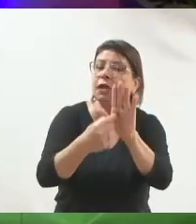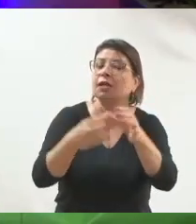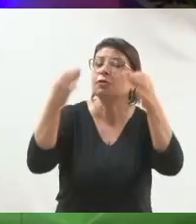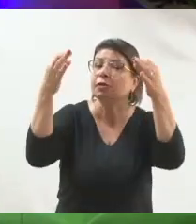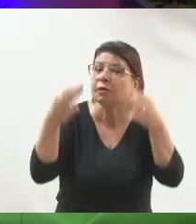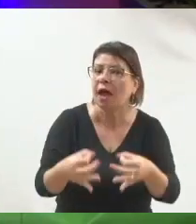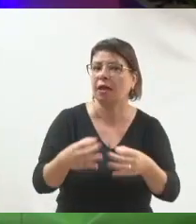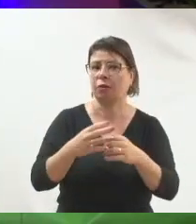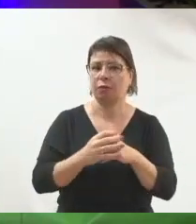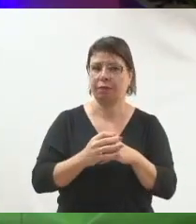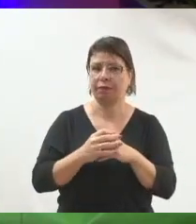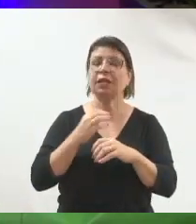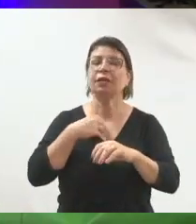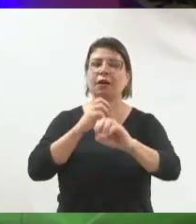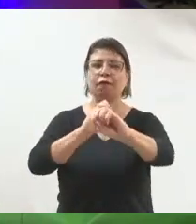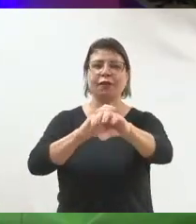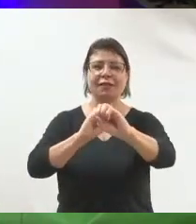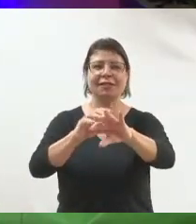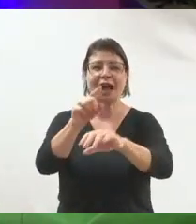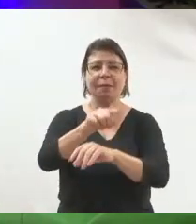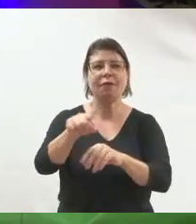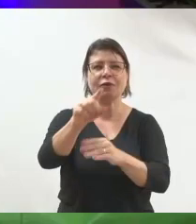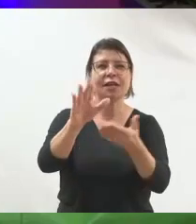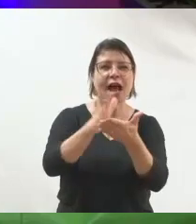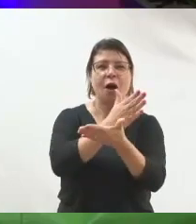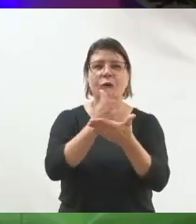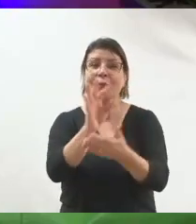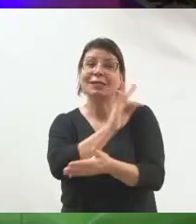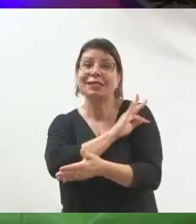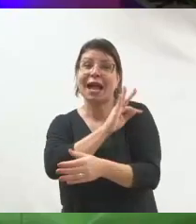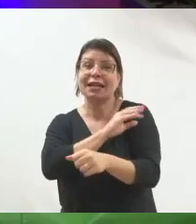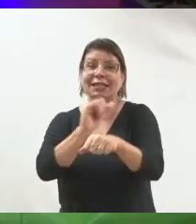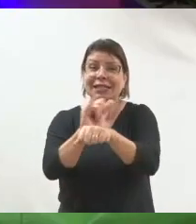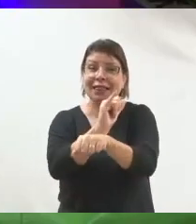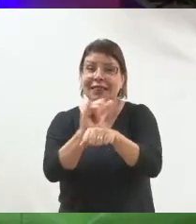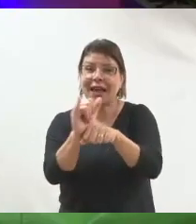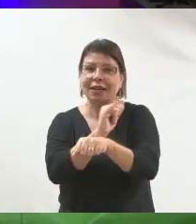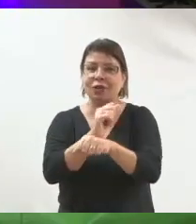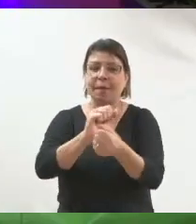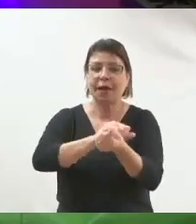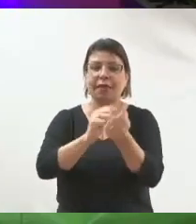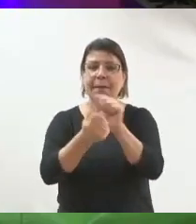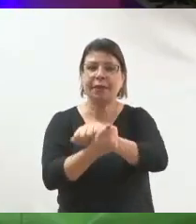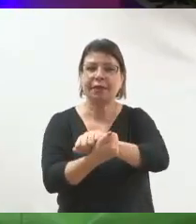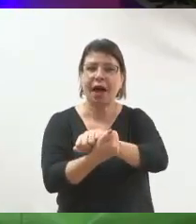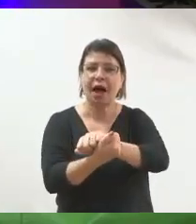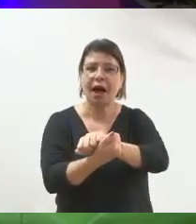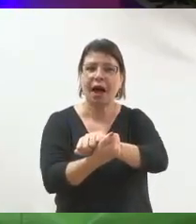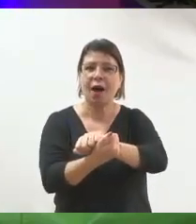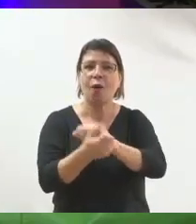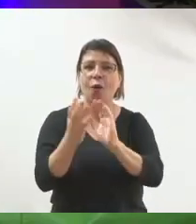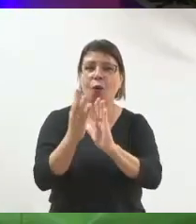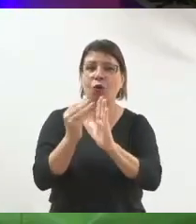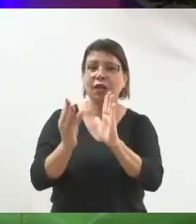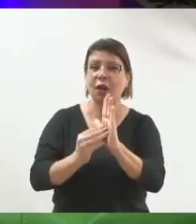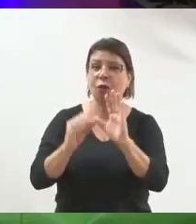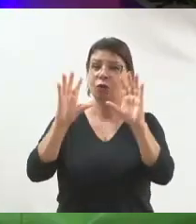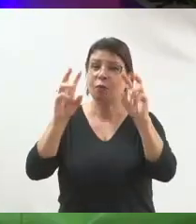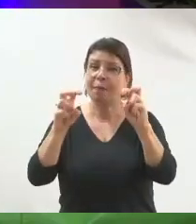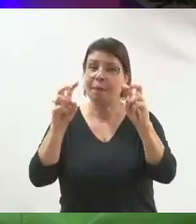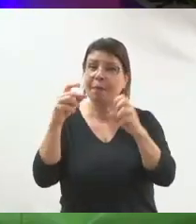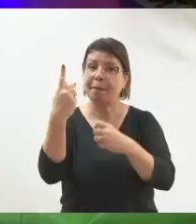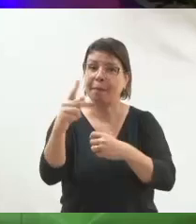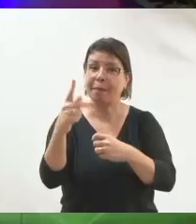eu vou ensinar para vocês aqui agora algumas técnicas de como se adaptar ou como colocar o conteúdo de vocês de uma forma